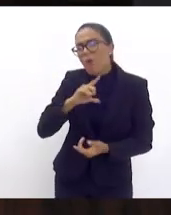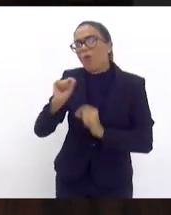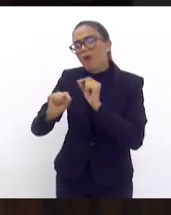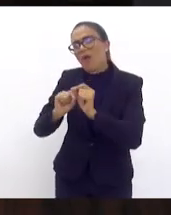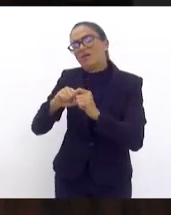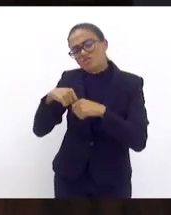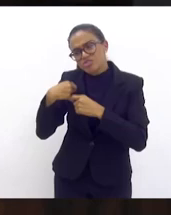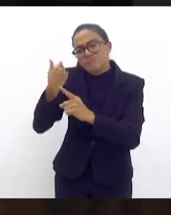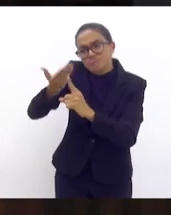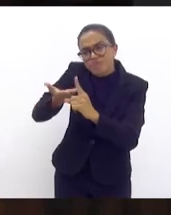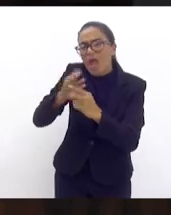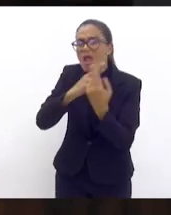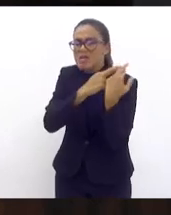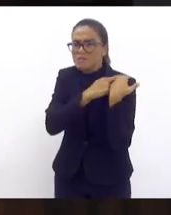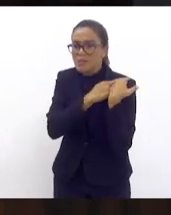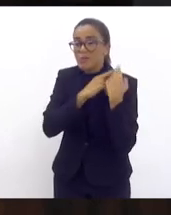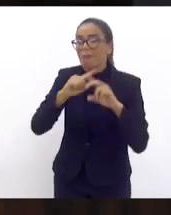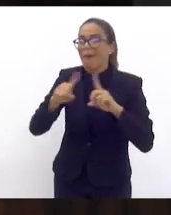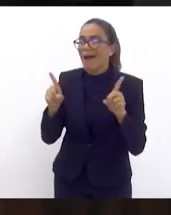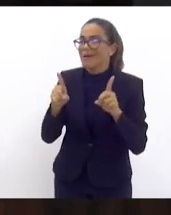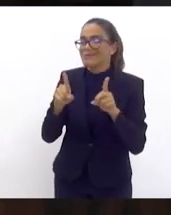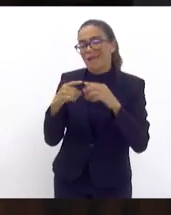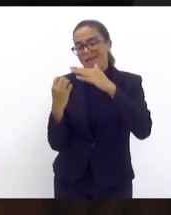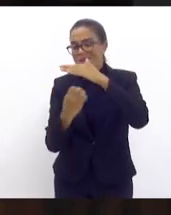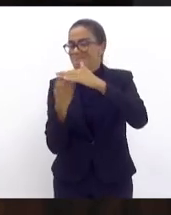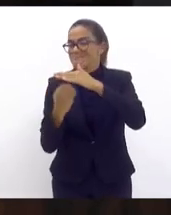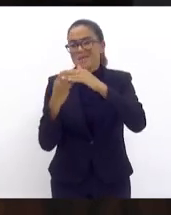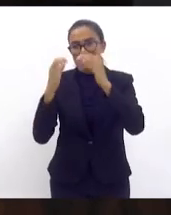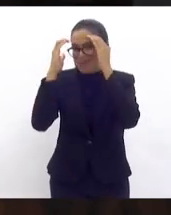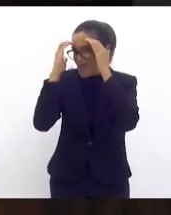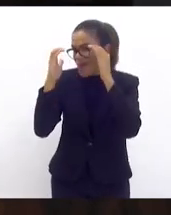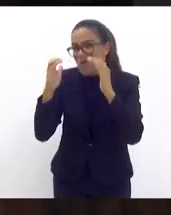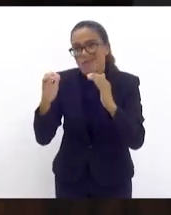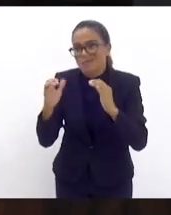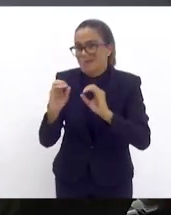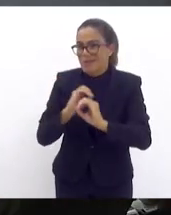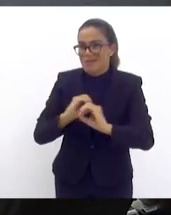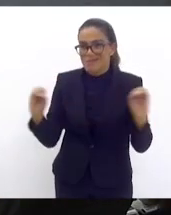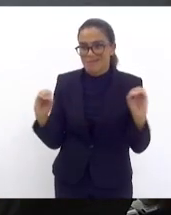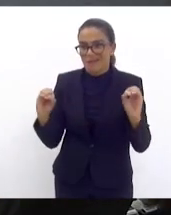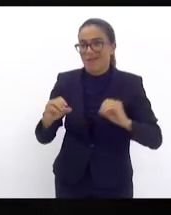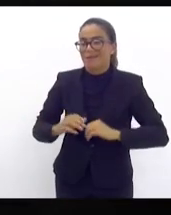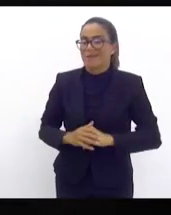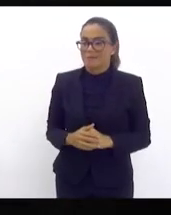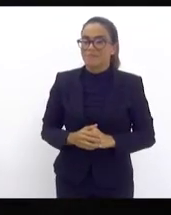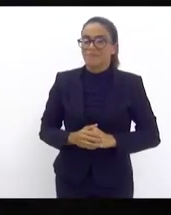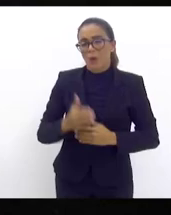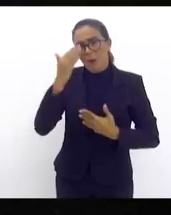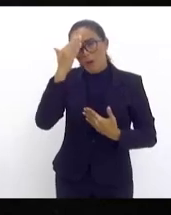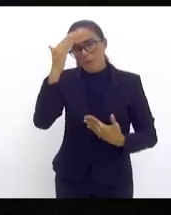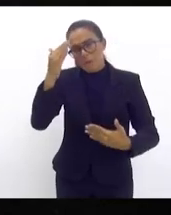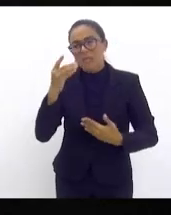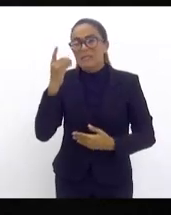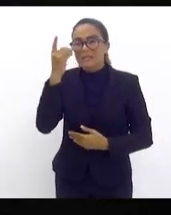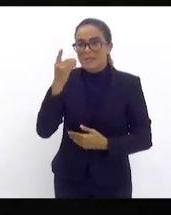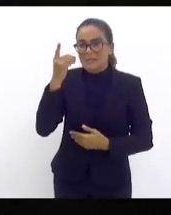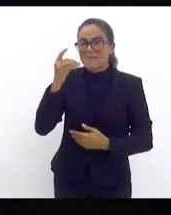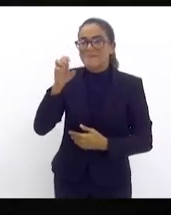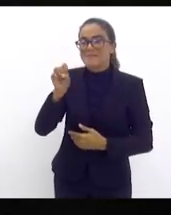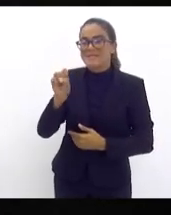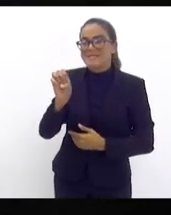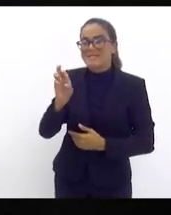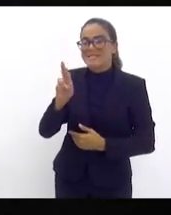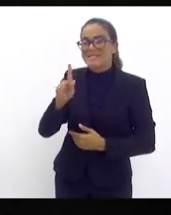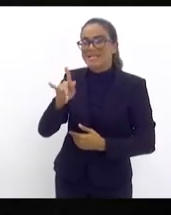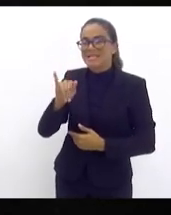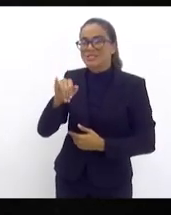mas muitas das vezes não tem o respeito dessa concessionária Águas do Rio Obrigada deputado Serginho vai usar